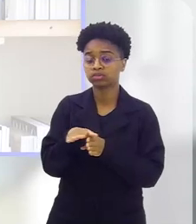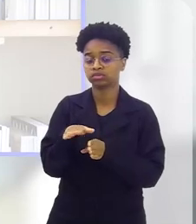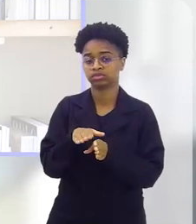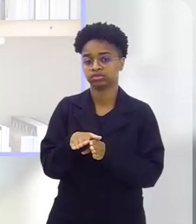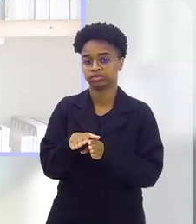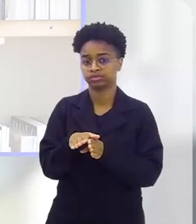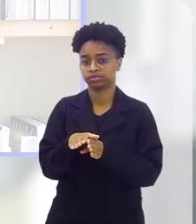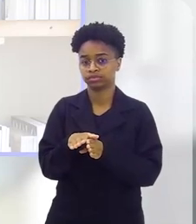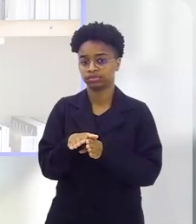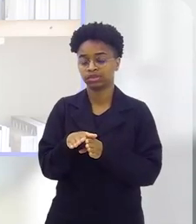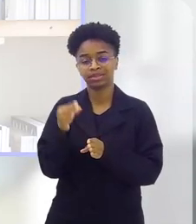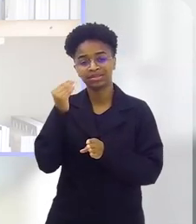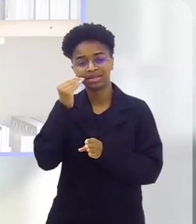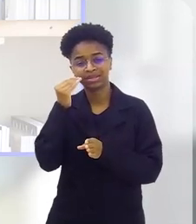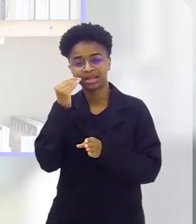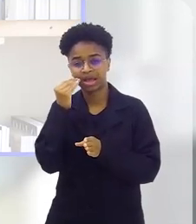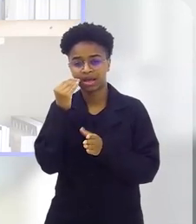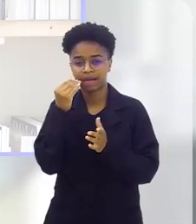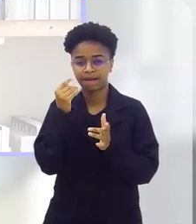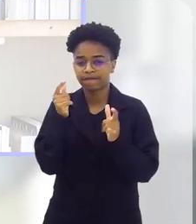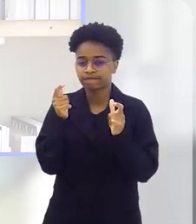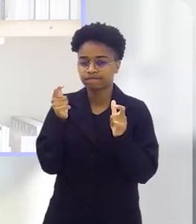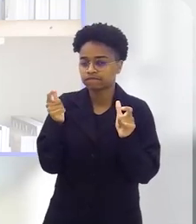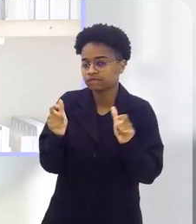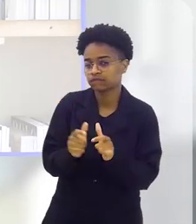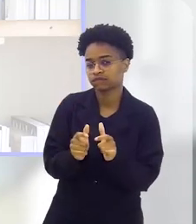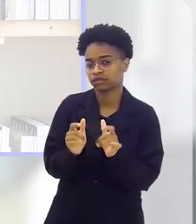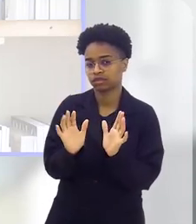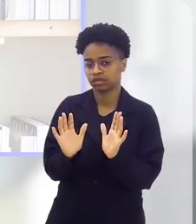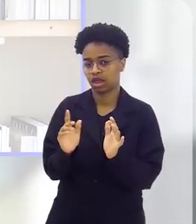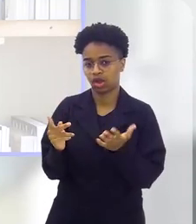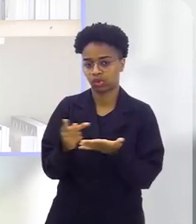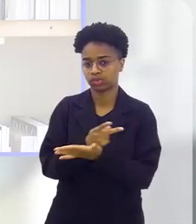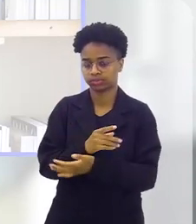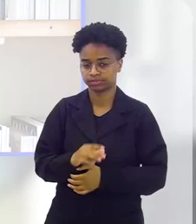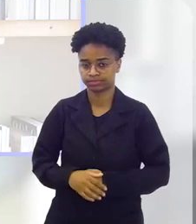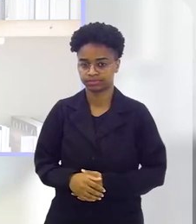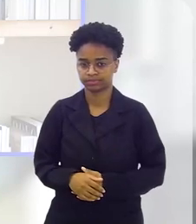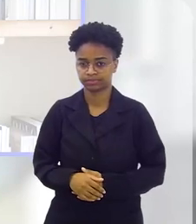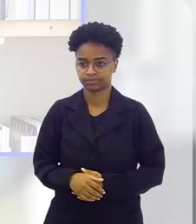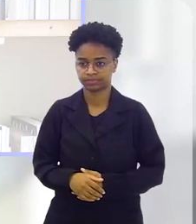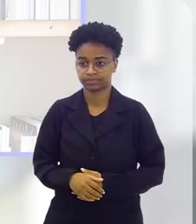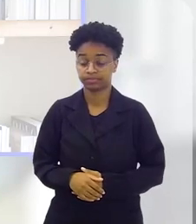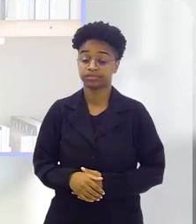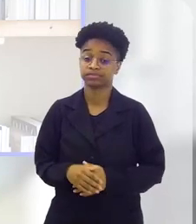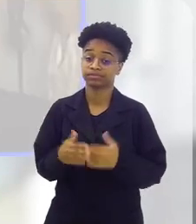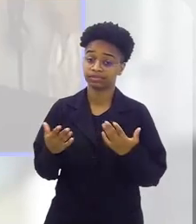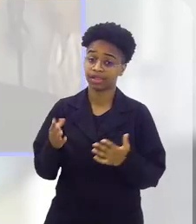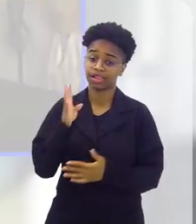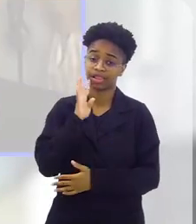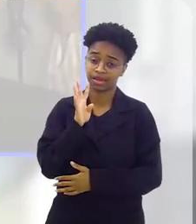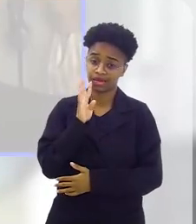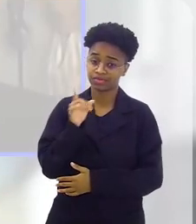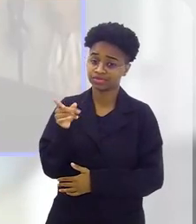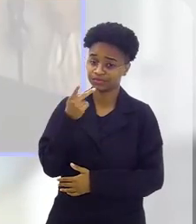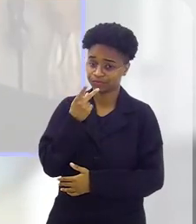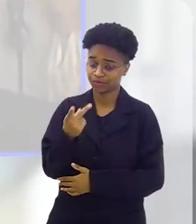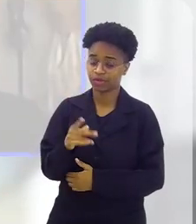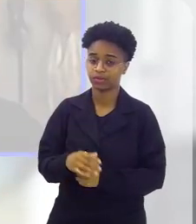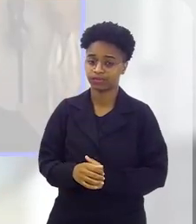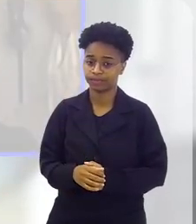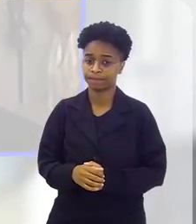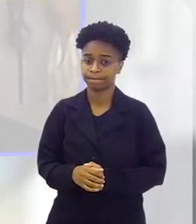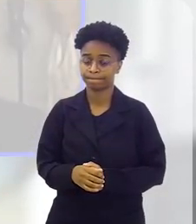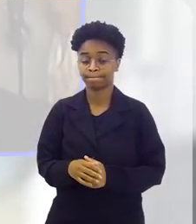a senhora dá para tentar amenizar essas situações? Então, Priscila, foi muito legal o que